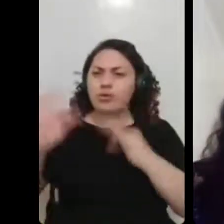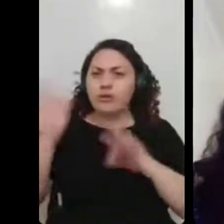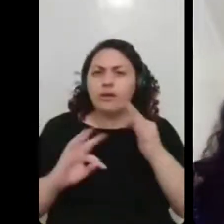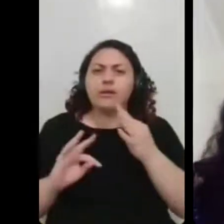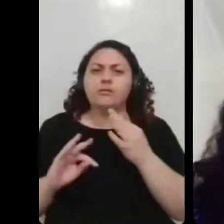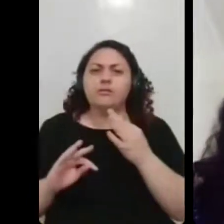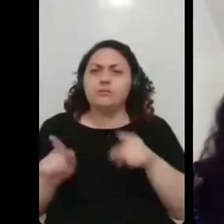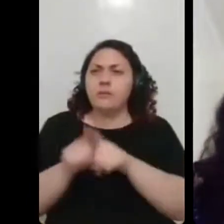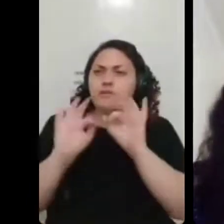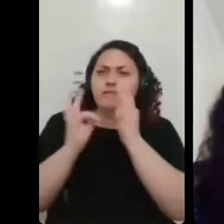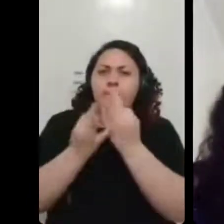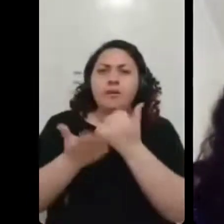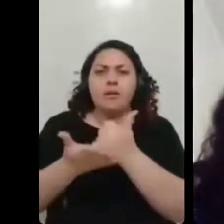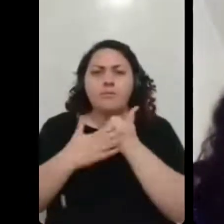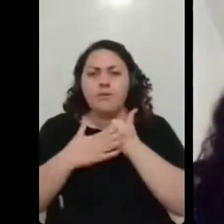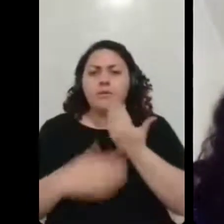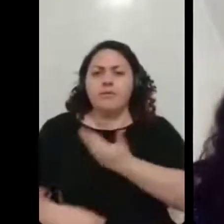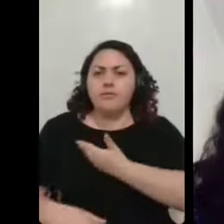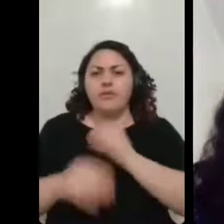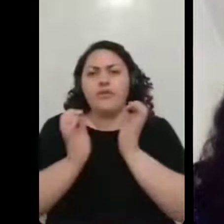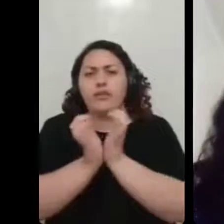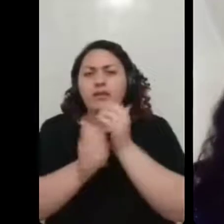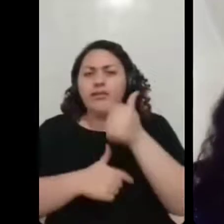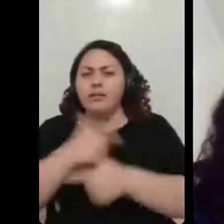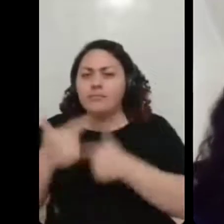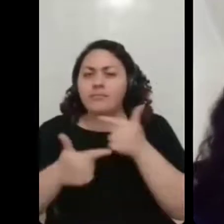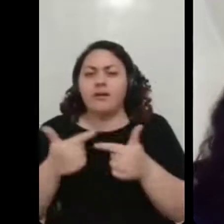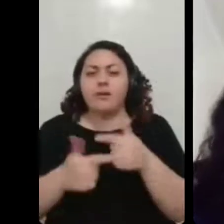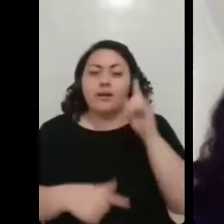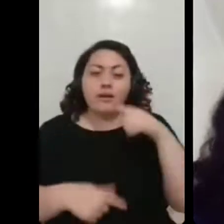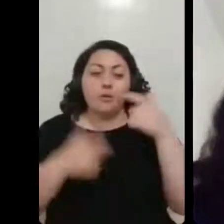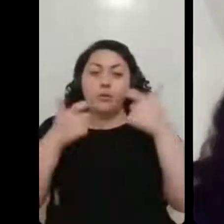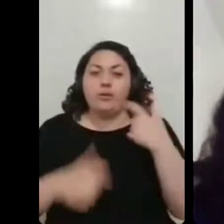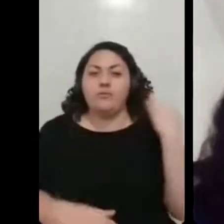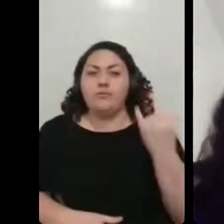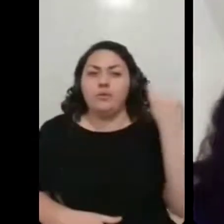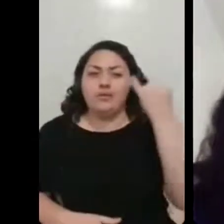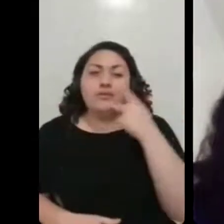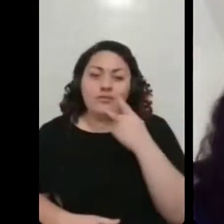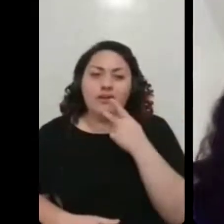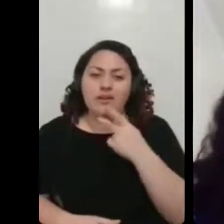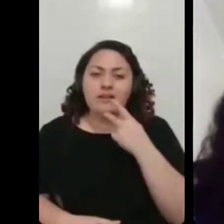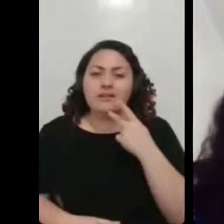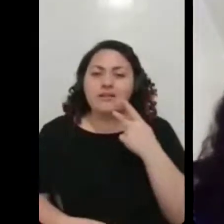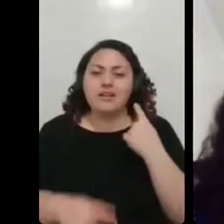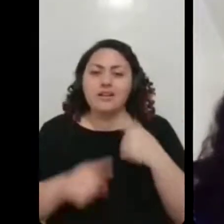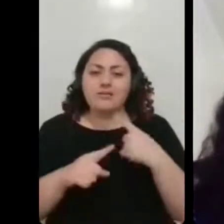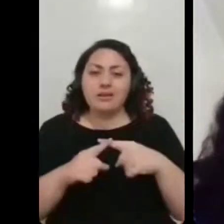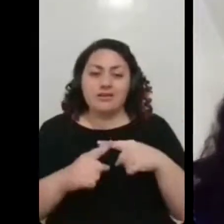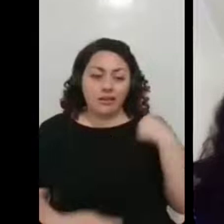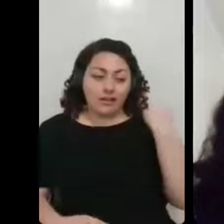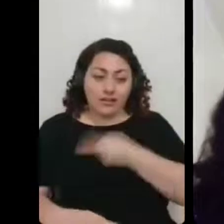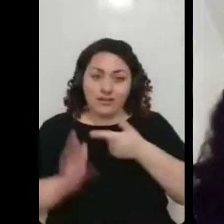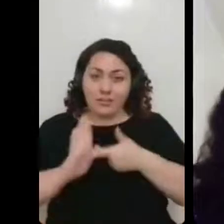tem o suporte da família, de amigos, de colegas de trabalho, acho que é um lugar bem importante, assim, de se ressaltar de onde que a gente tá falando nesse